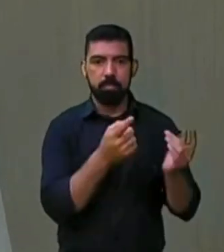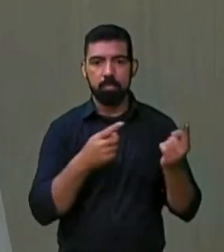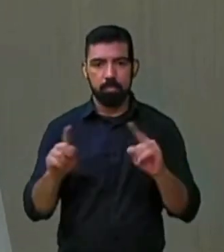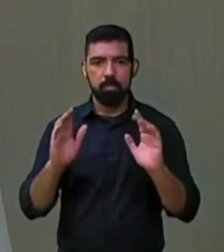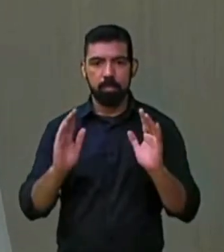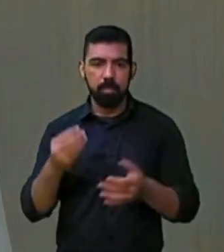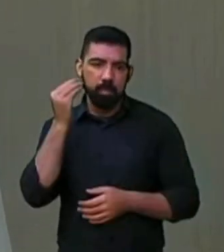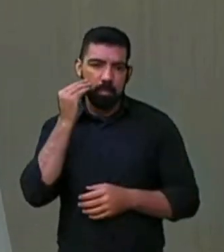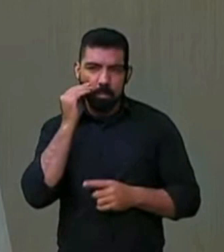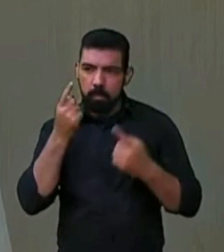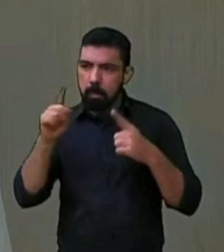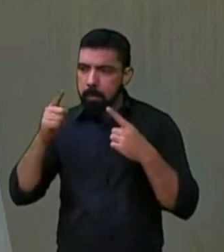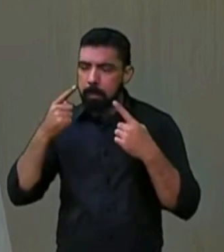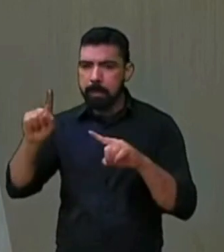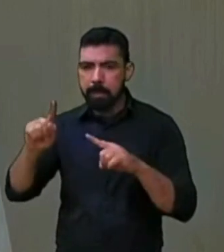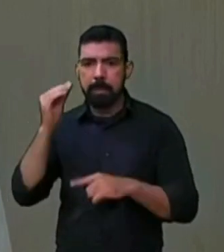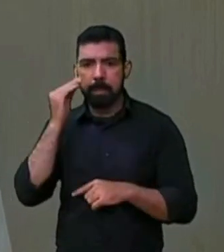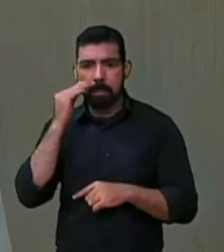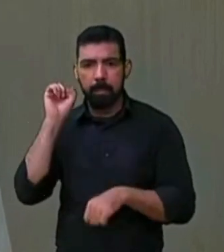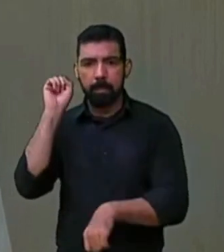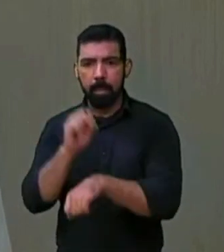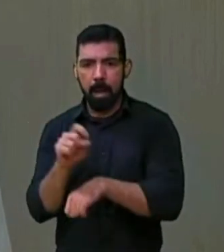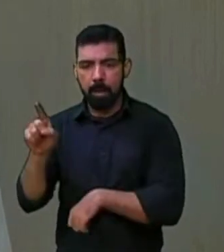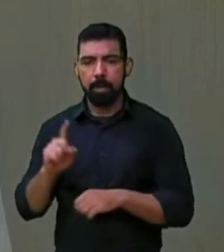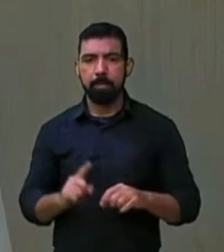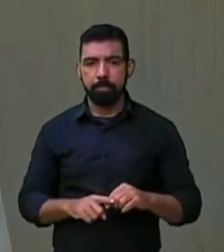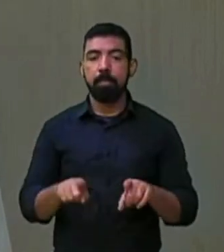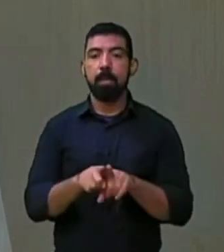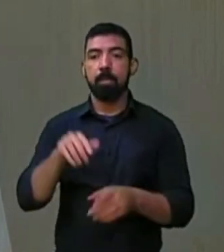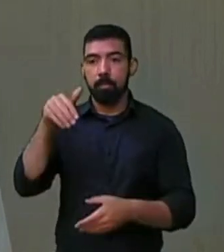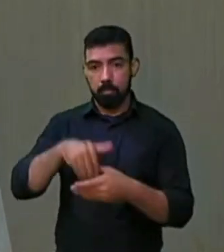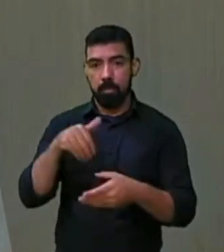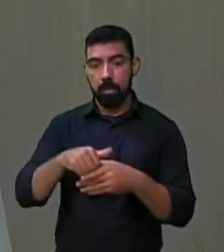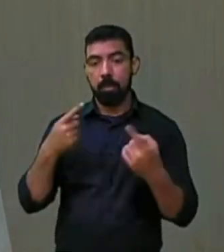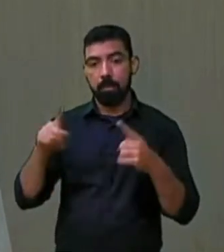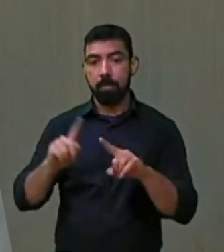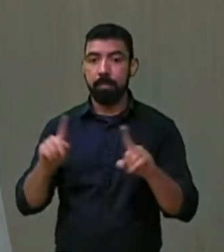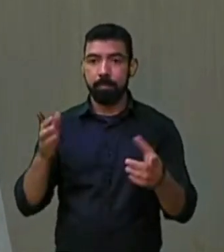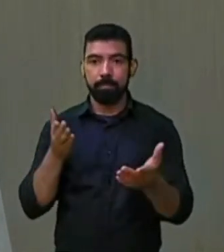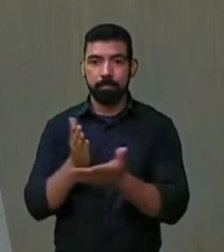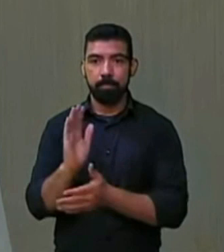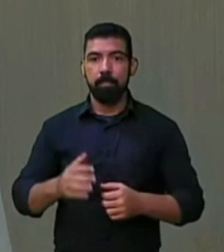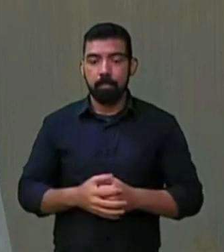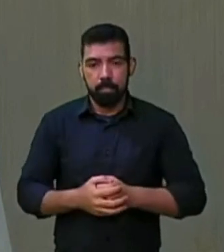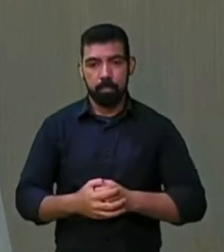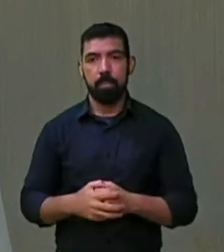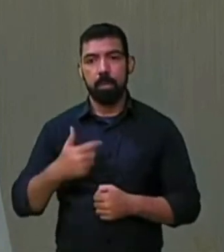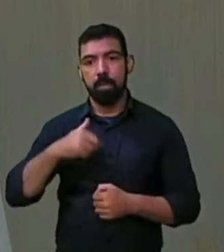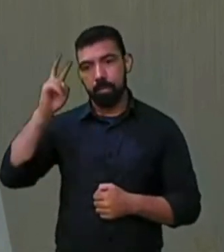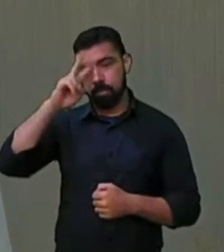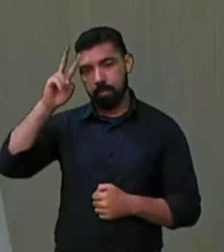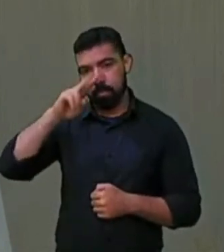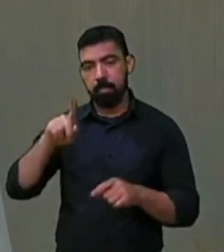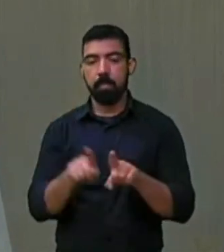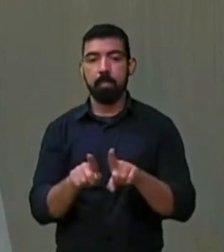tentamos de todas as formas barrar e votar contra essa mensagem, mas ela foi aprovada. Eu me lembro ainda,